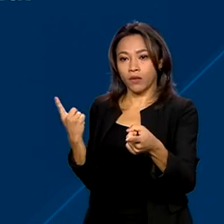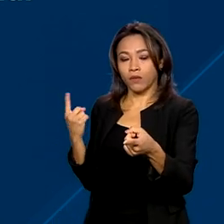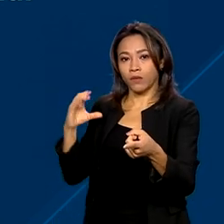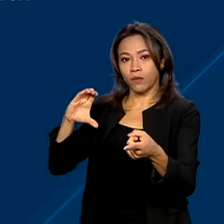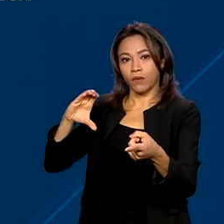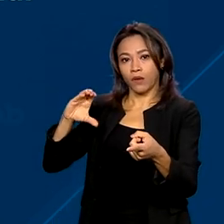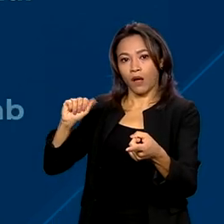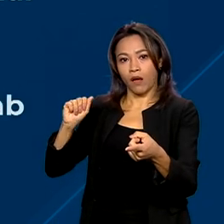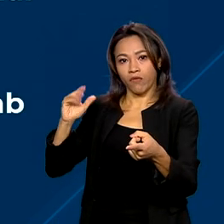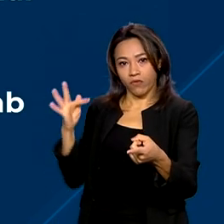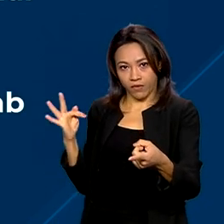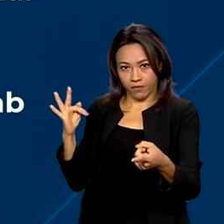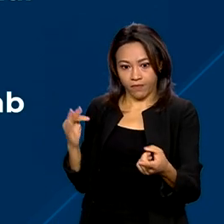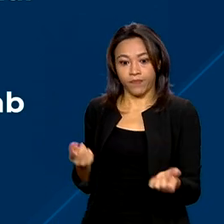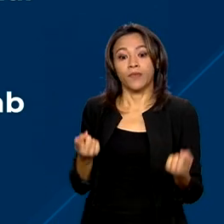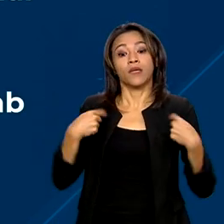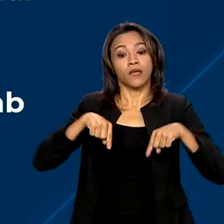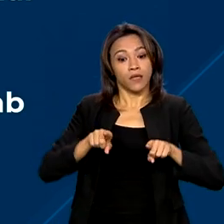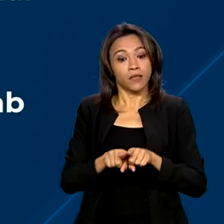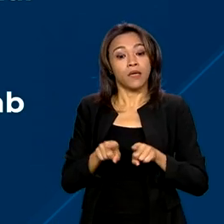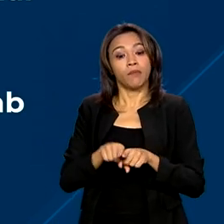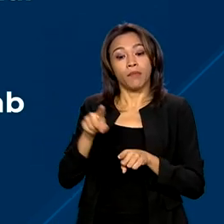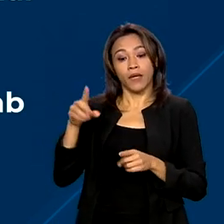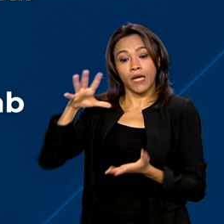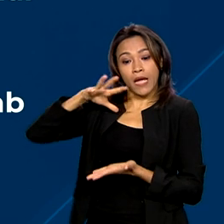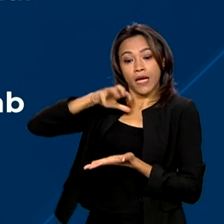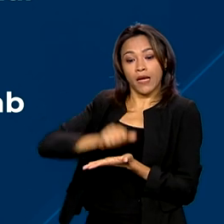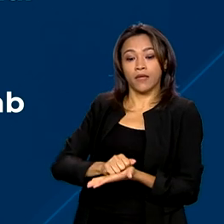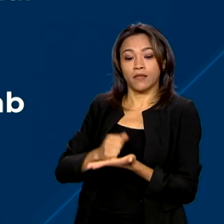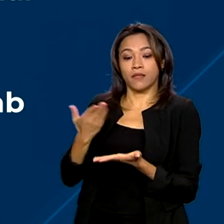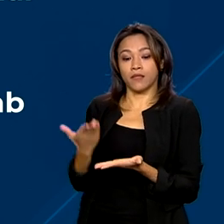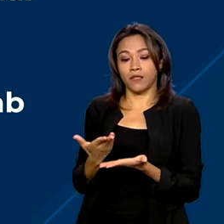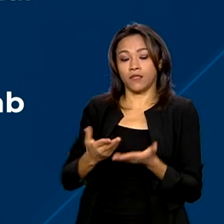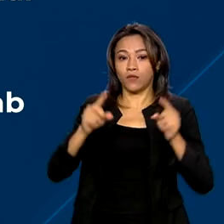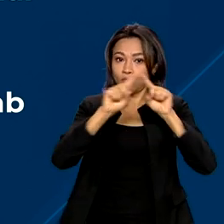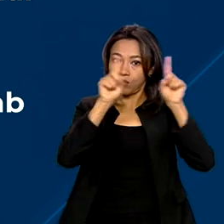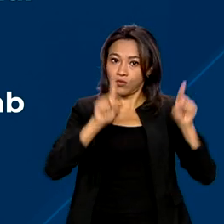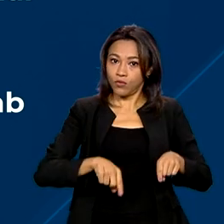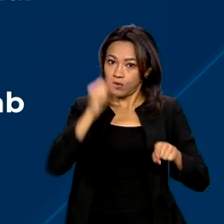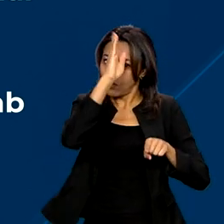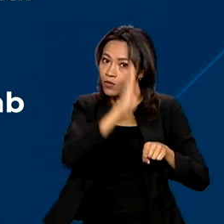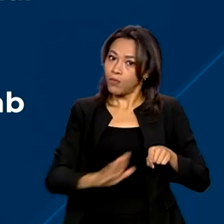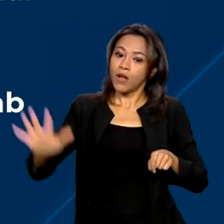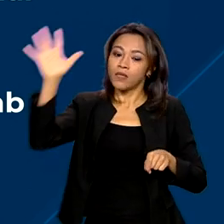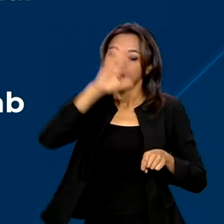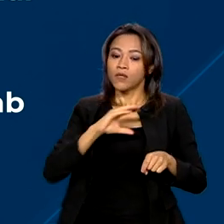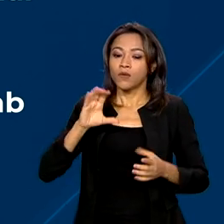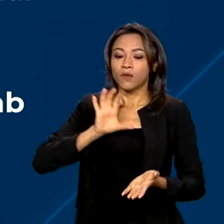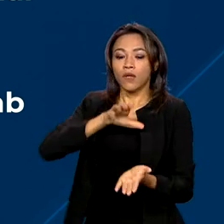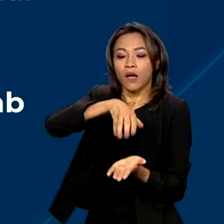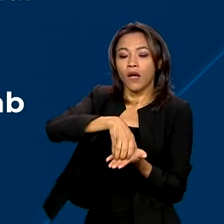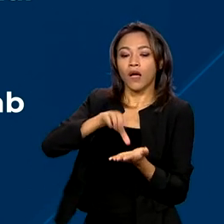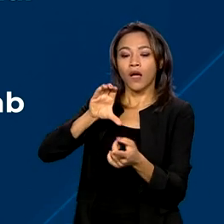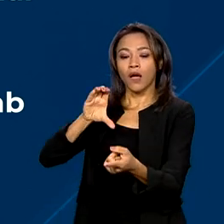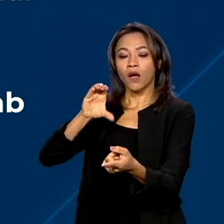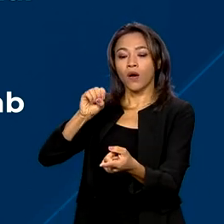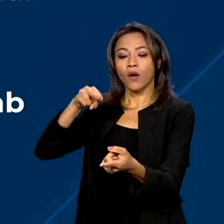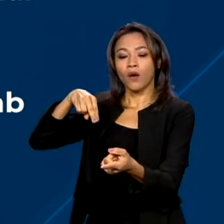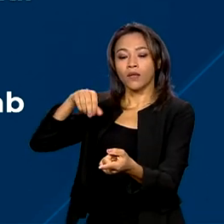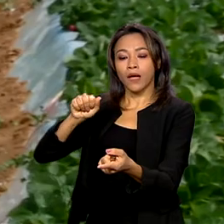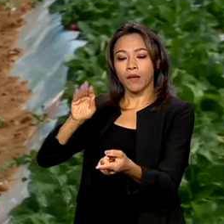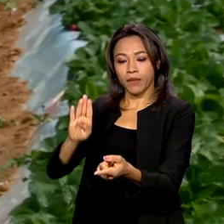Agricultura Familiar, além do registro no Sistema de Cadastro Nacional de Produtores Rurais da Conab, a Companhia Nacional de